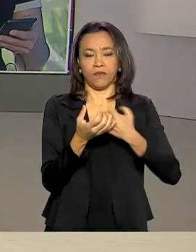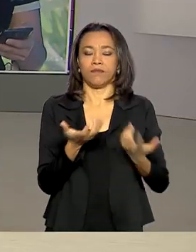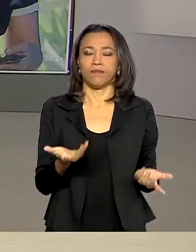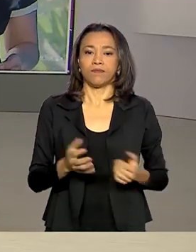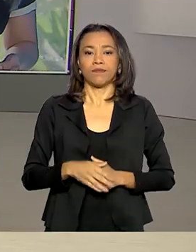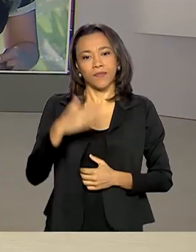informações.